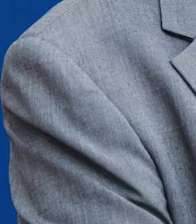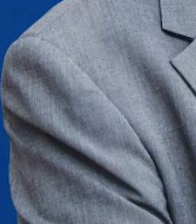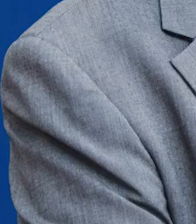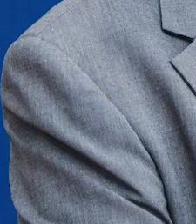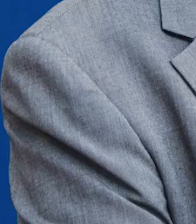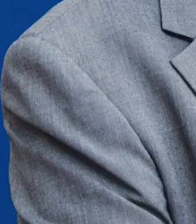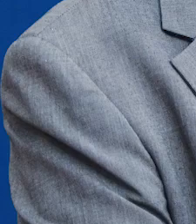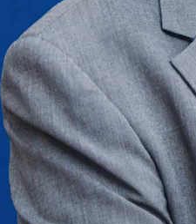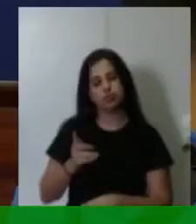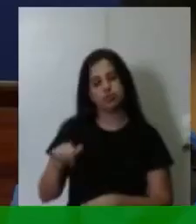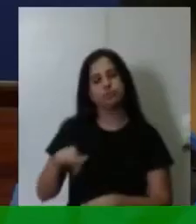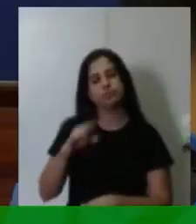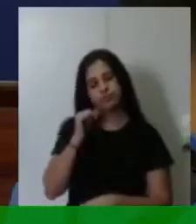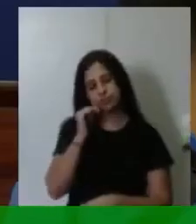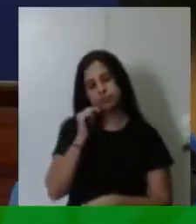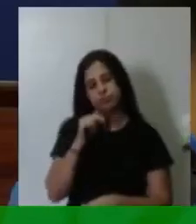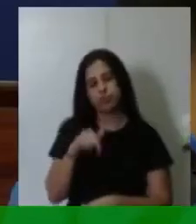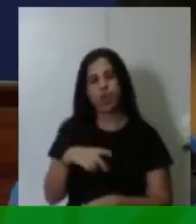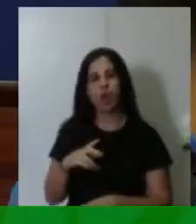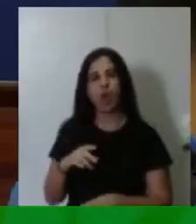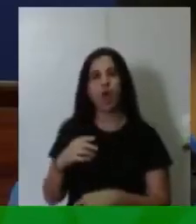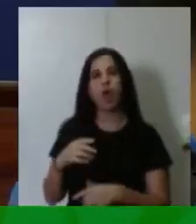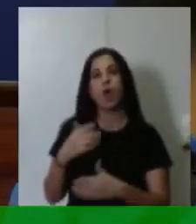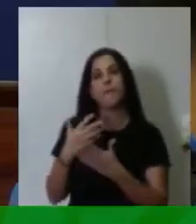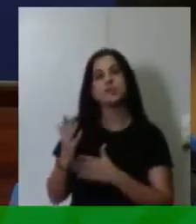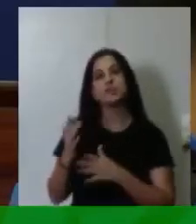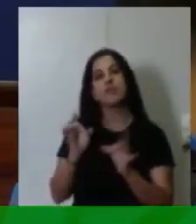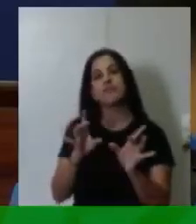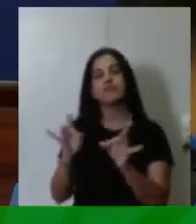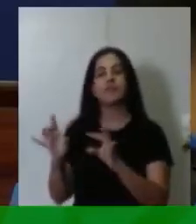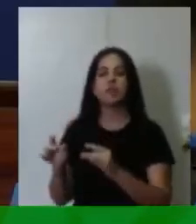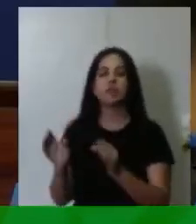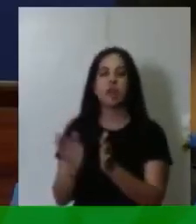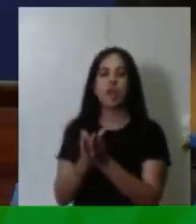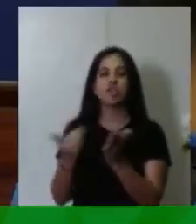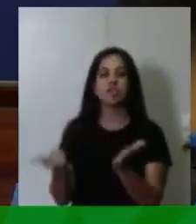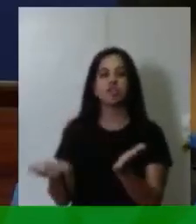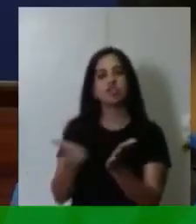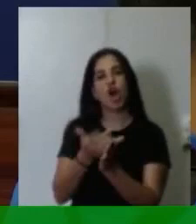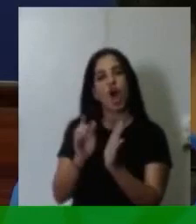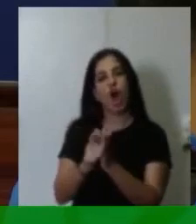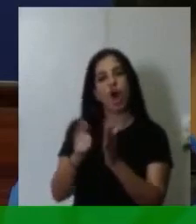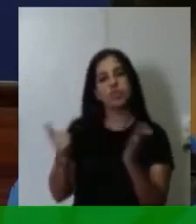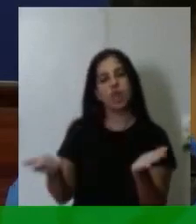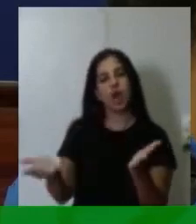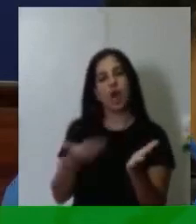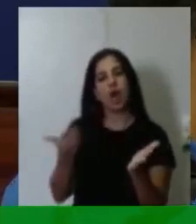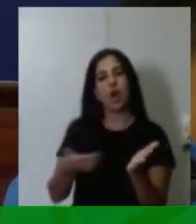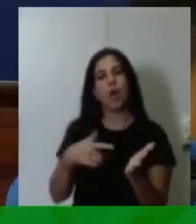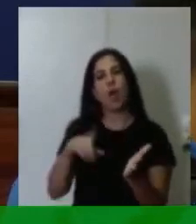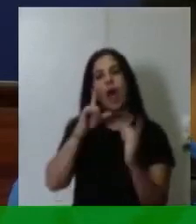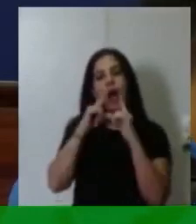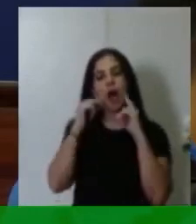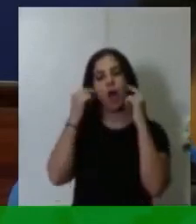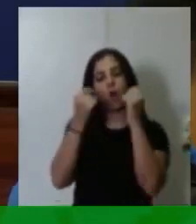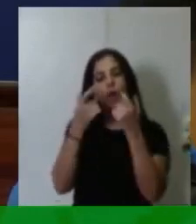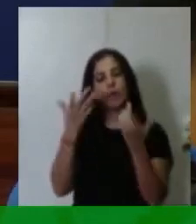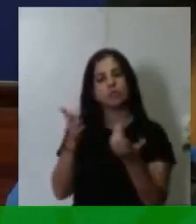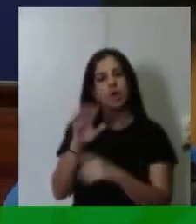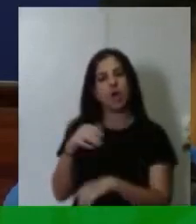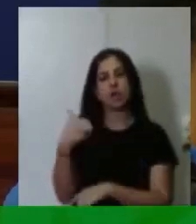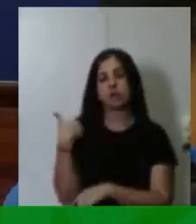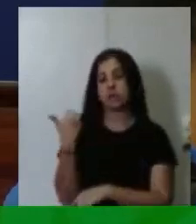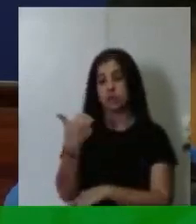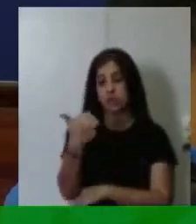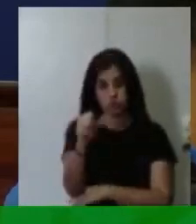de Alagoas. Arnundo de Mello aos 17 anos já era revisor do Jornal de Alagoas. Aos 18 anos era